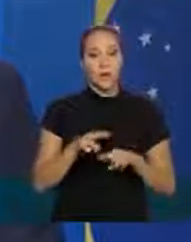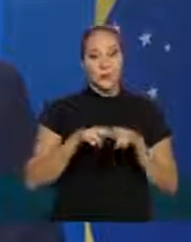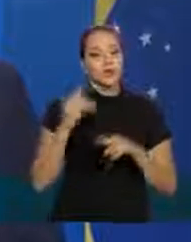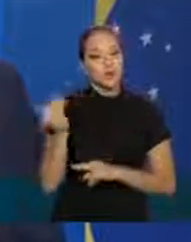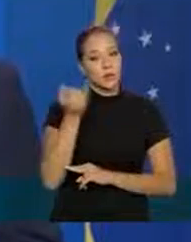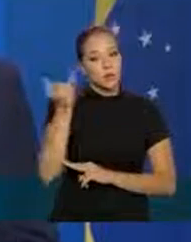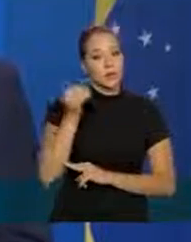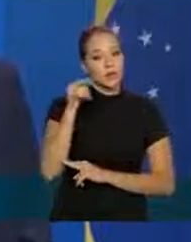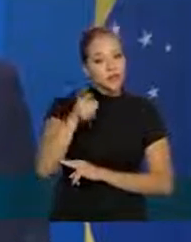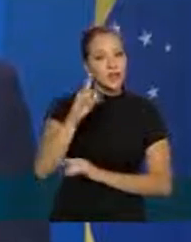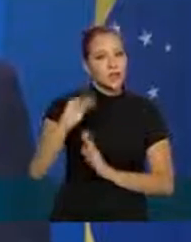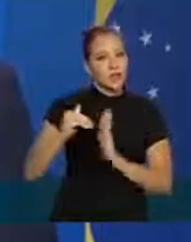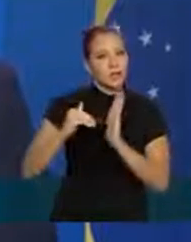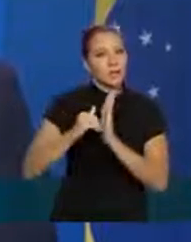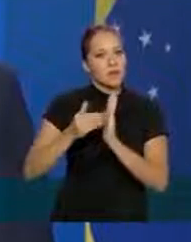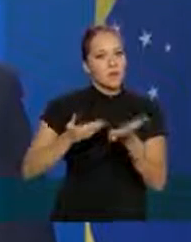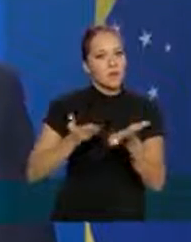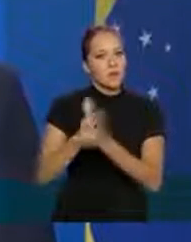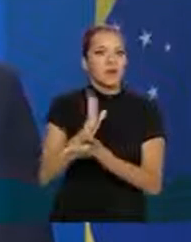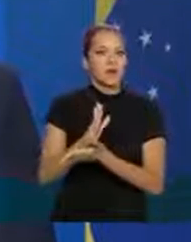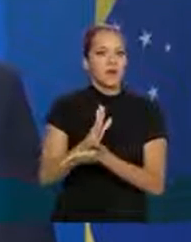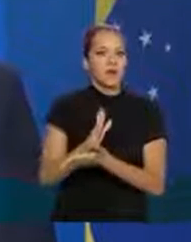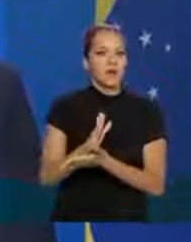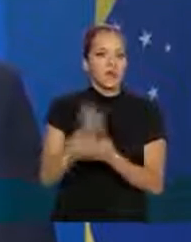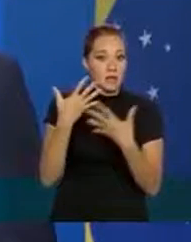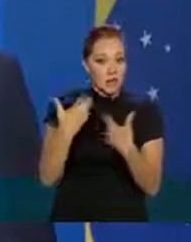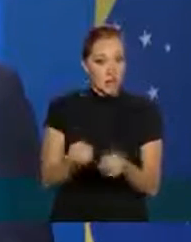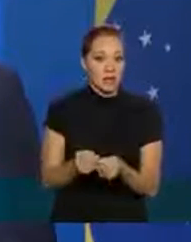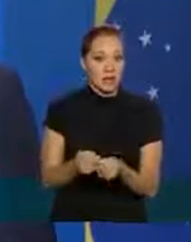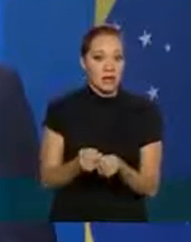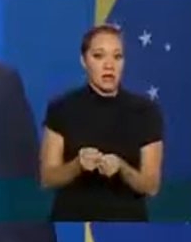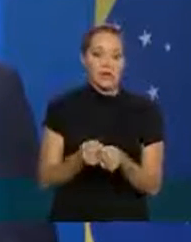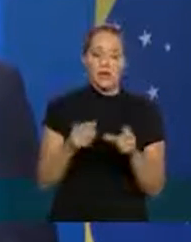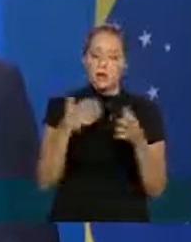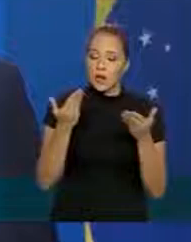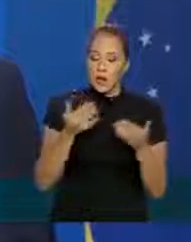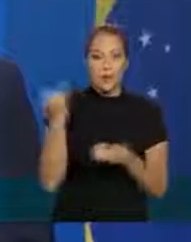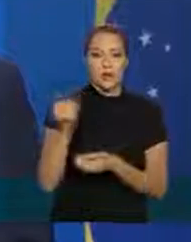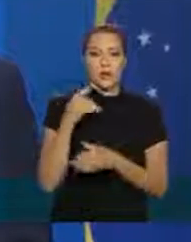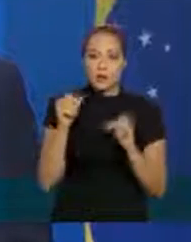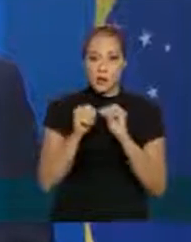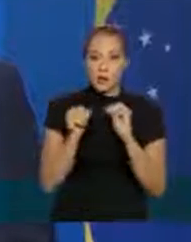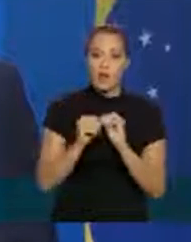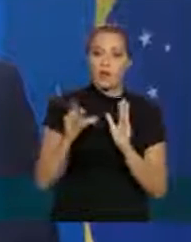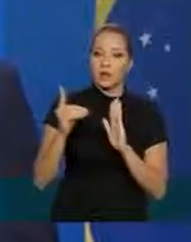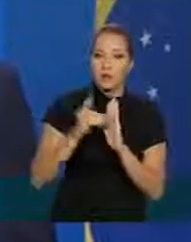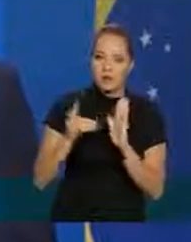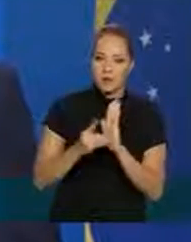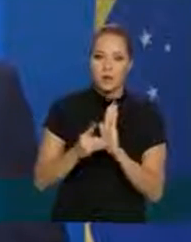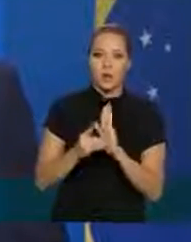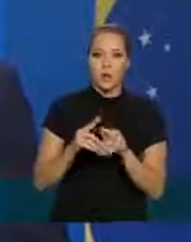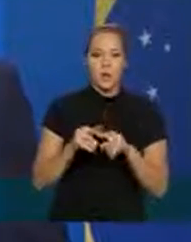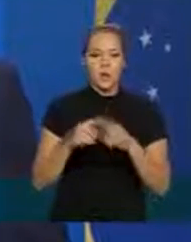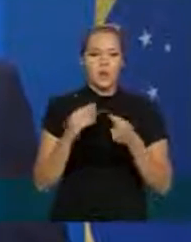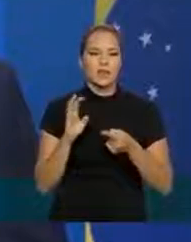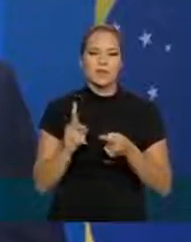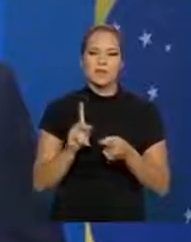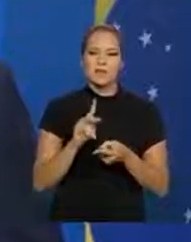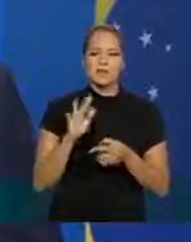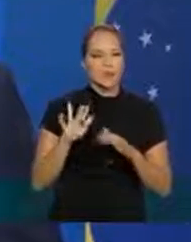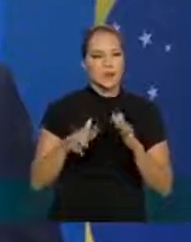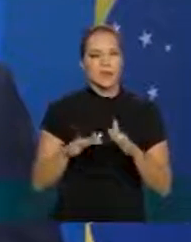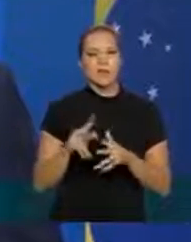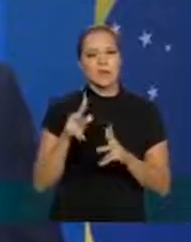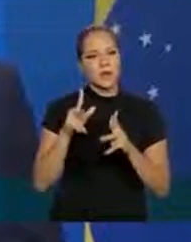aprovação pelo Senado e a operacionalização de um decreto mas provavelmente será da mesma